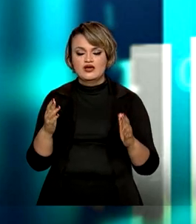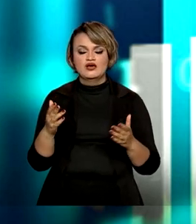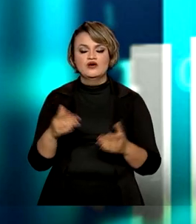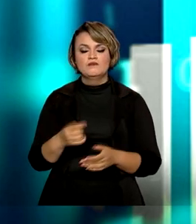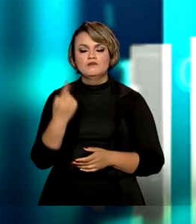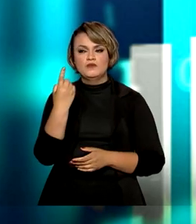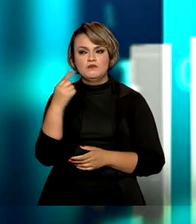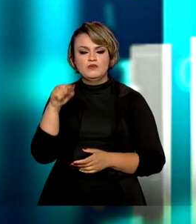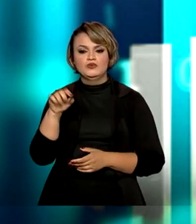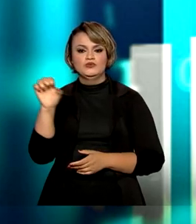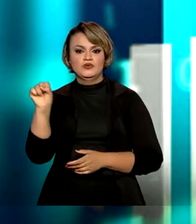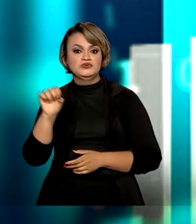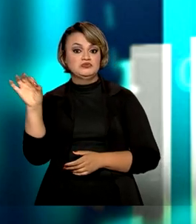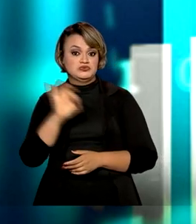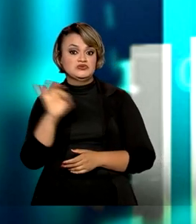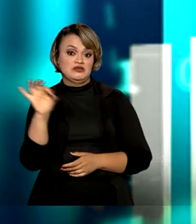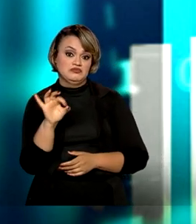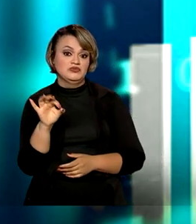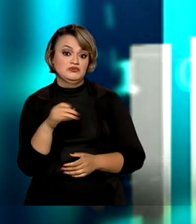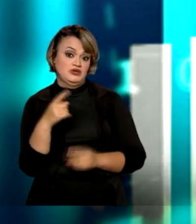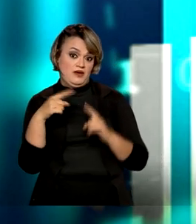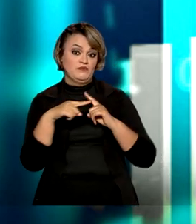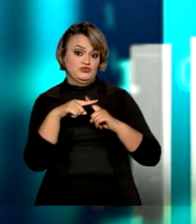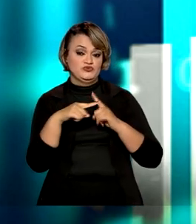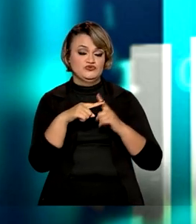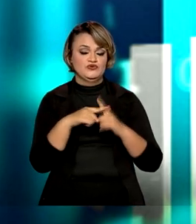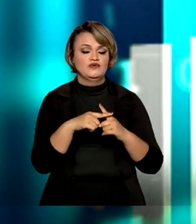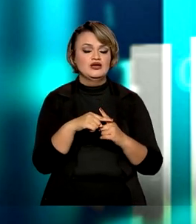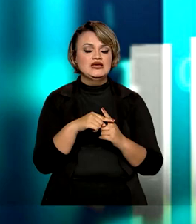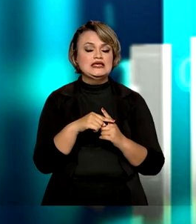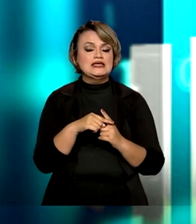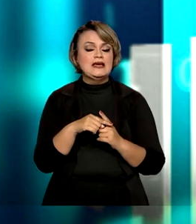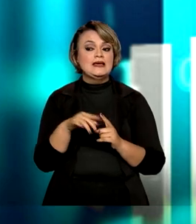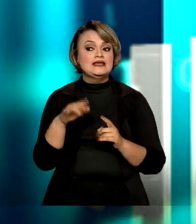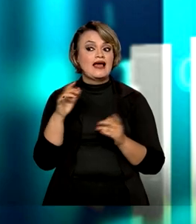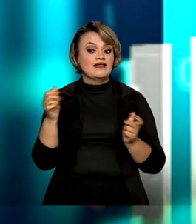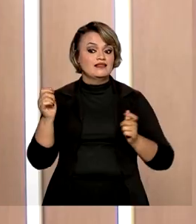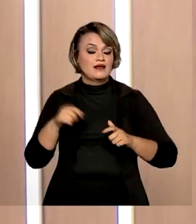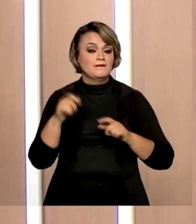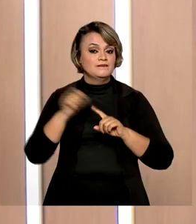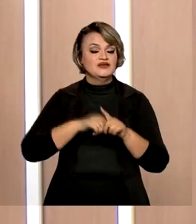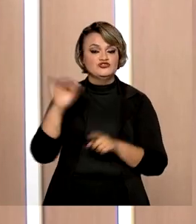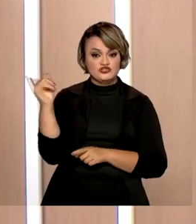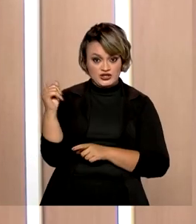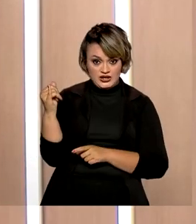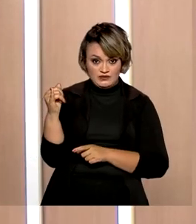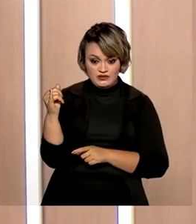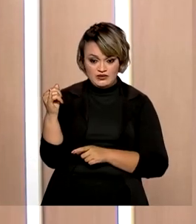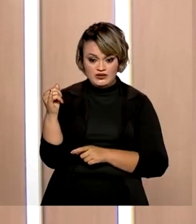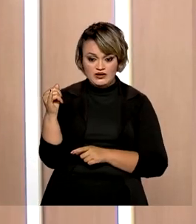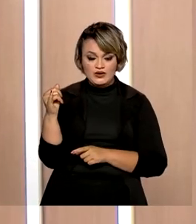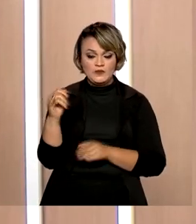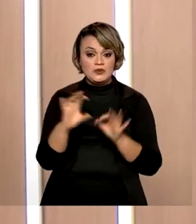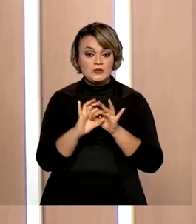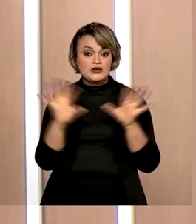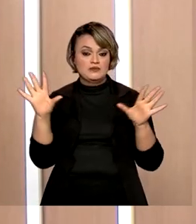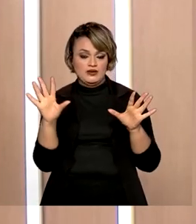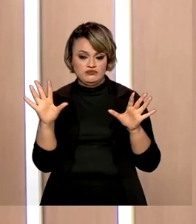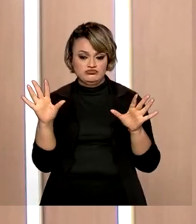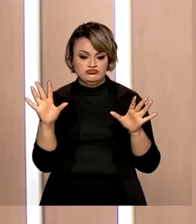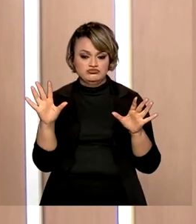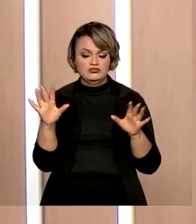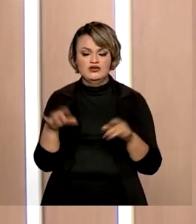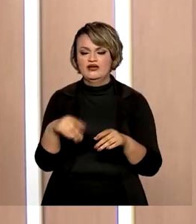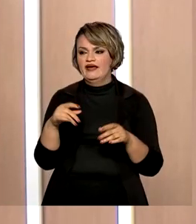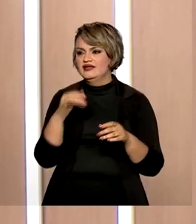,8%, o que também é bastante positivo. E só não é maior, porque no mês de janeiro, quando há a liberação dos trabalhadores,